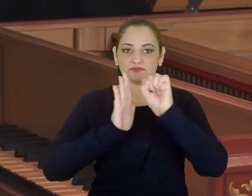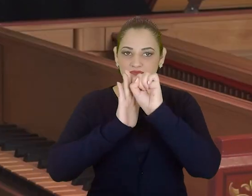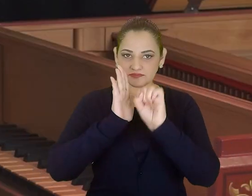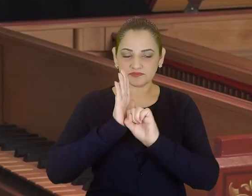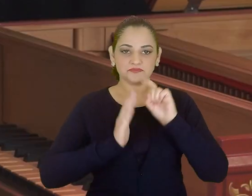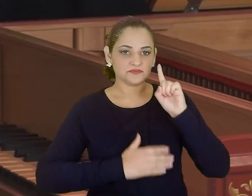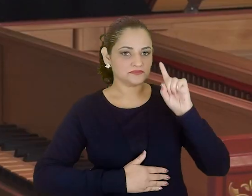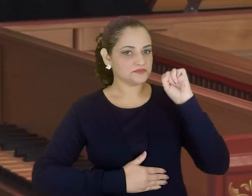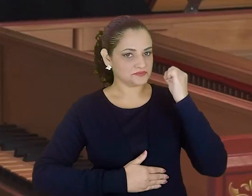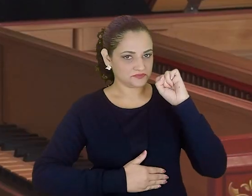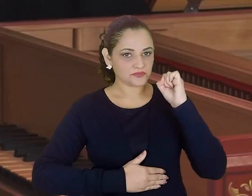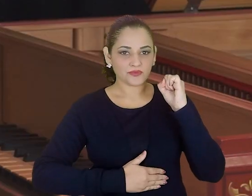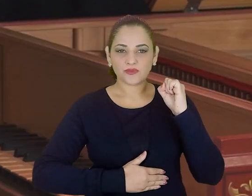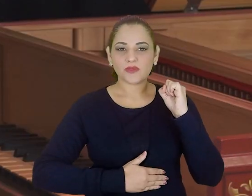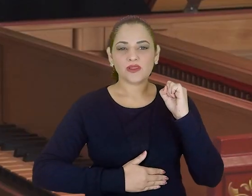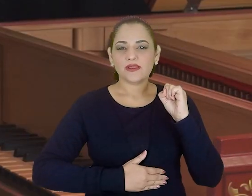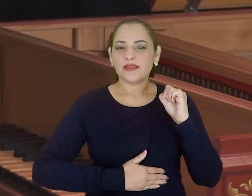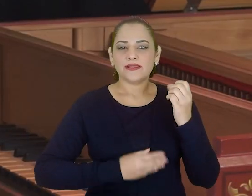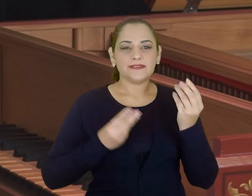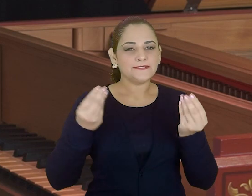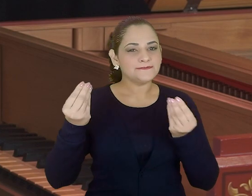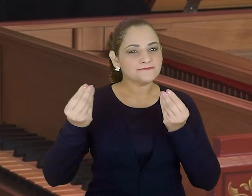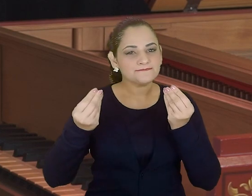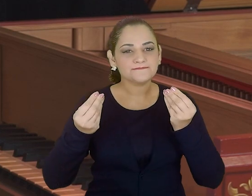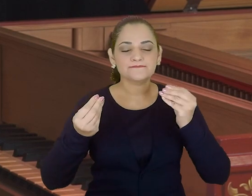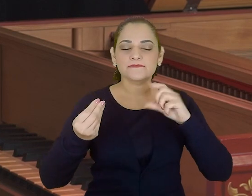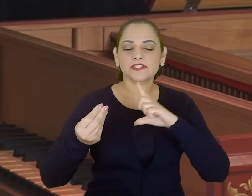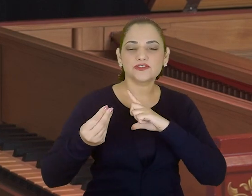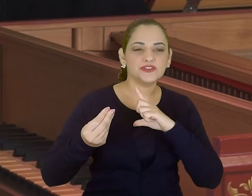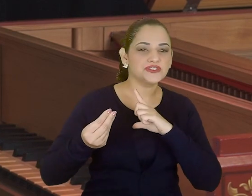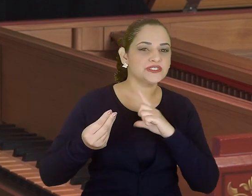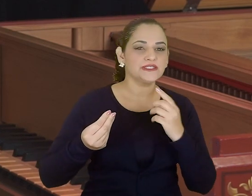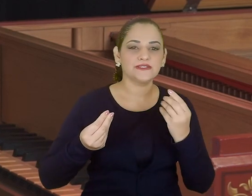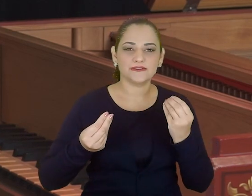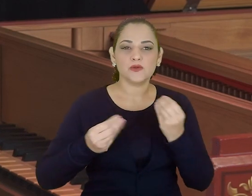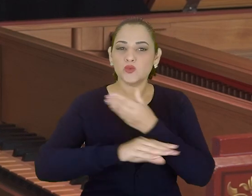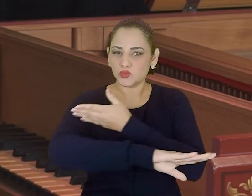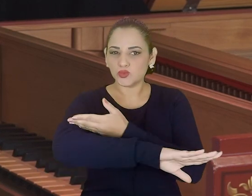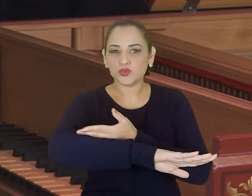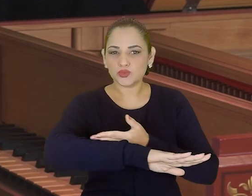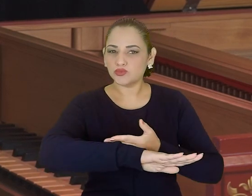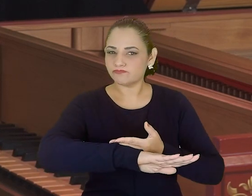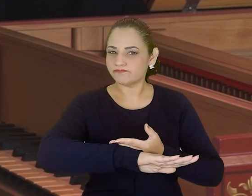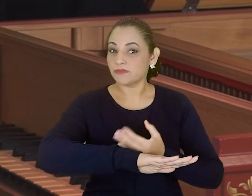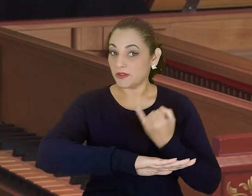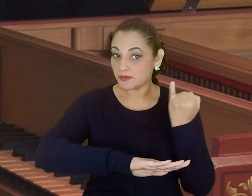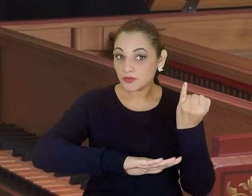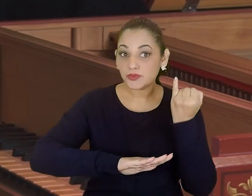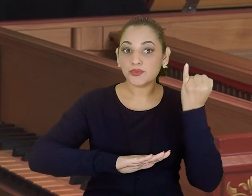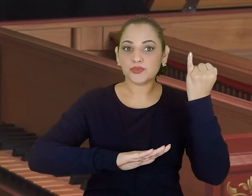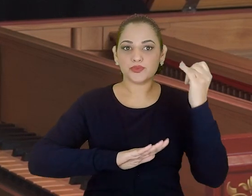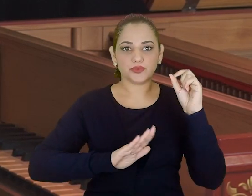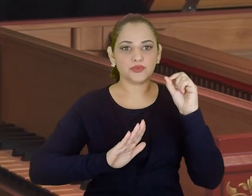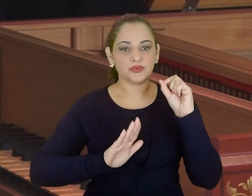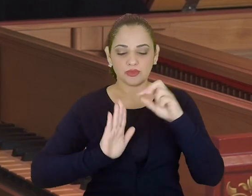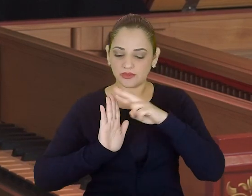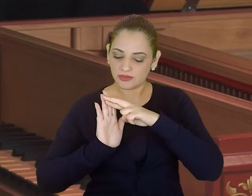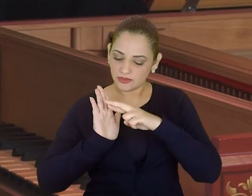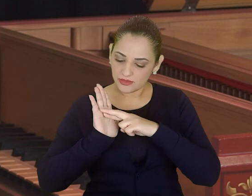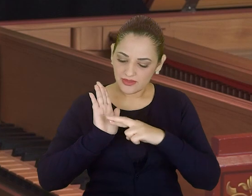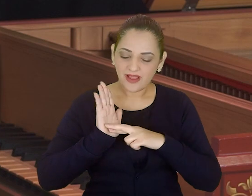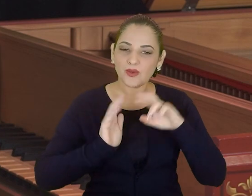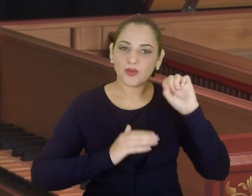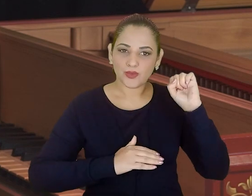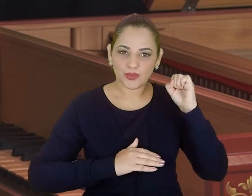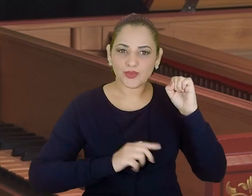No século XVIII, eles tinham um termo importante chamado